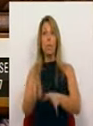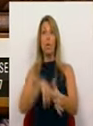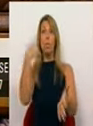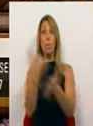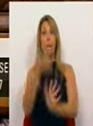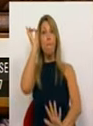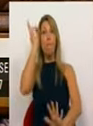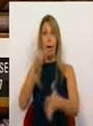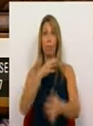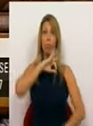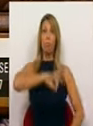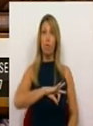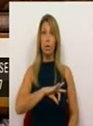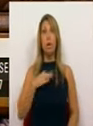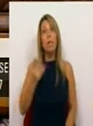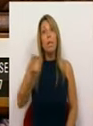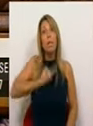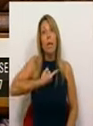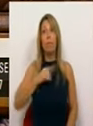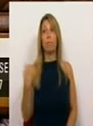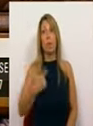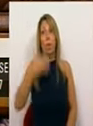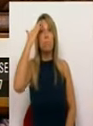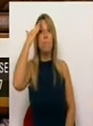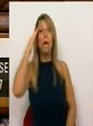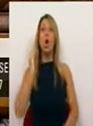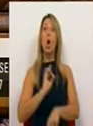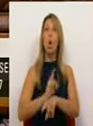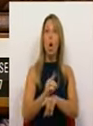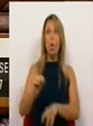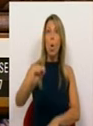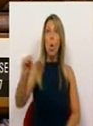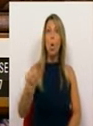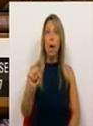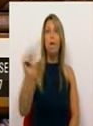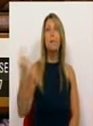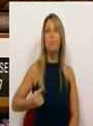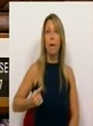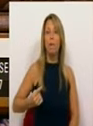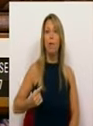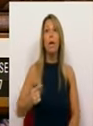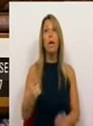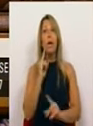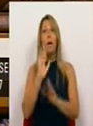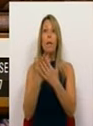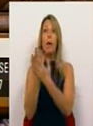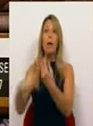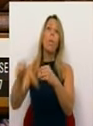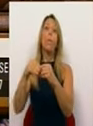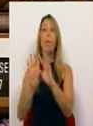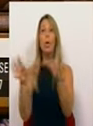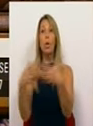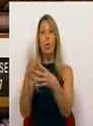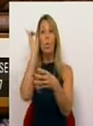profissionais, deve, em nosso entender, acontecer desde logo nível local, por forma a complementar o dispositivo de